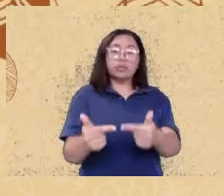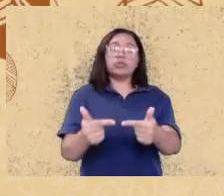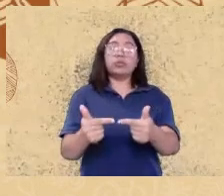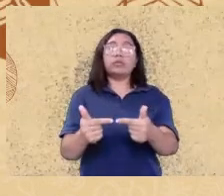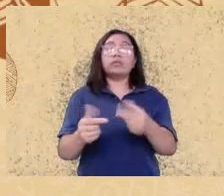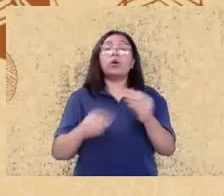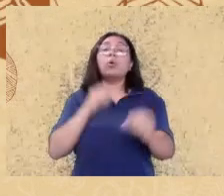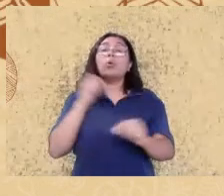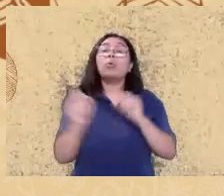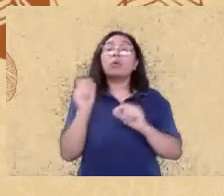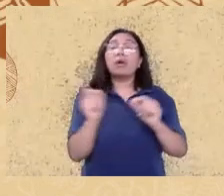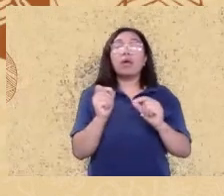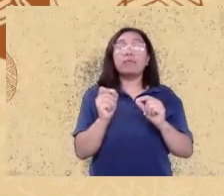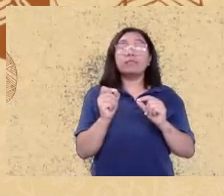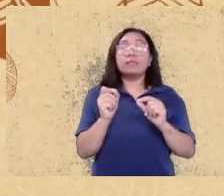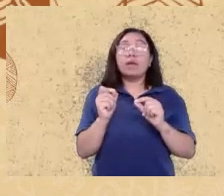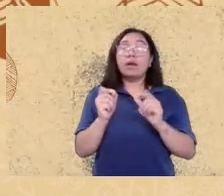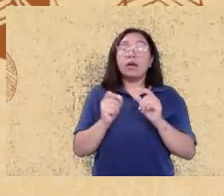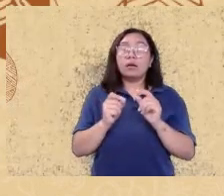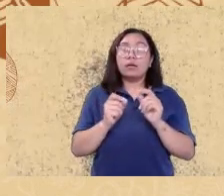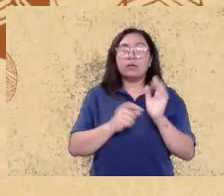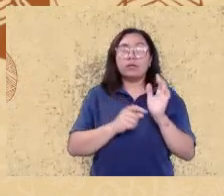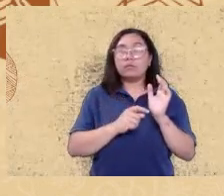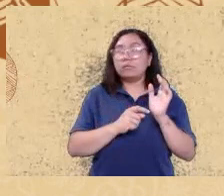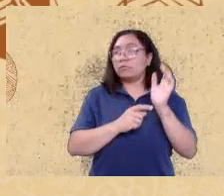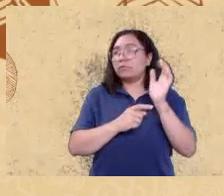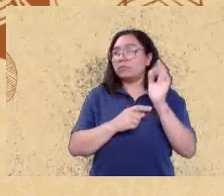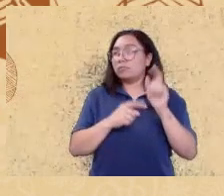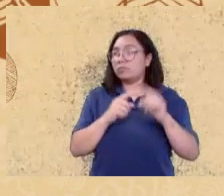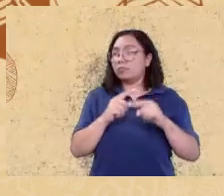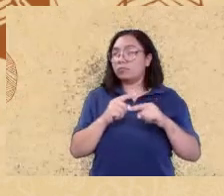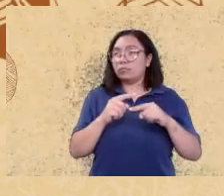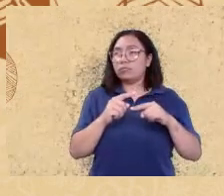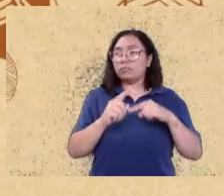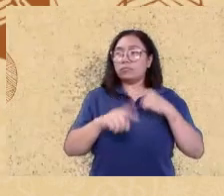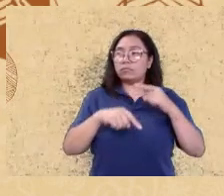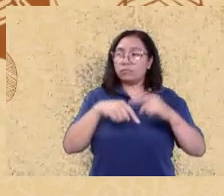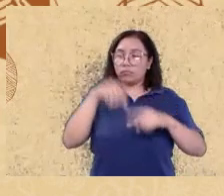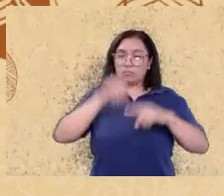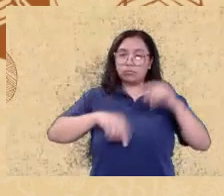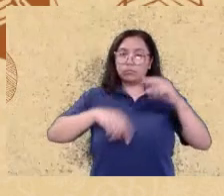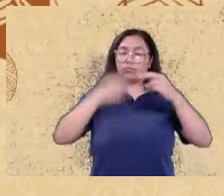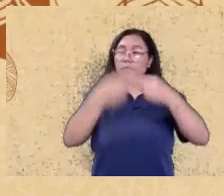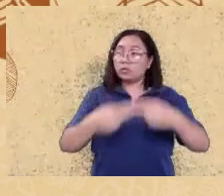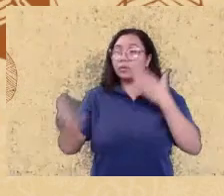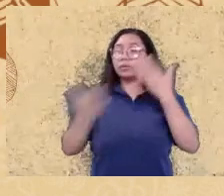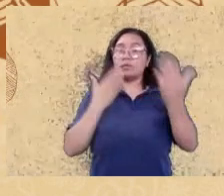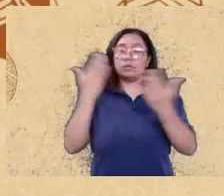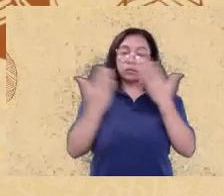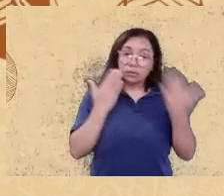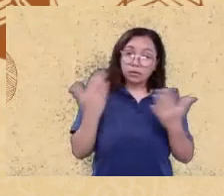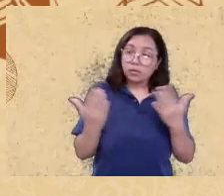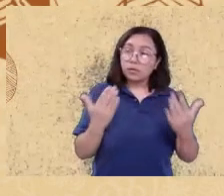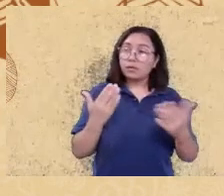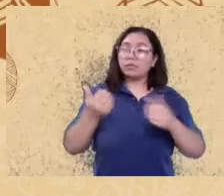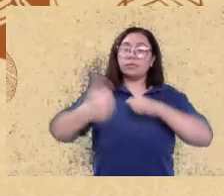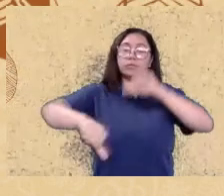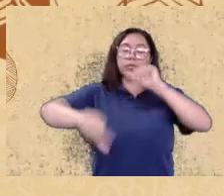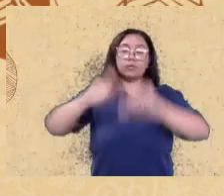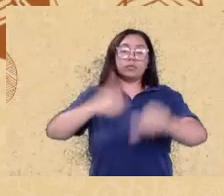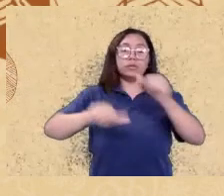de instrumentos psicométricos de avaliação que possam subsidiar ou